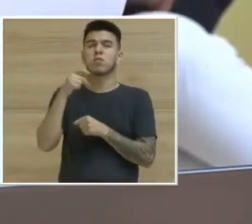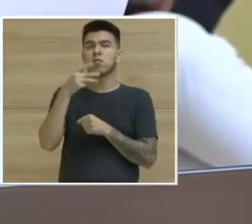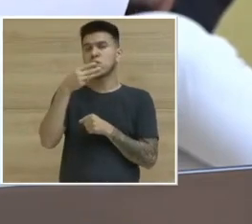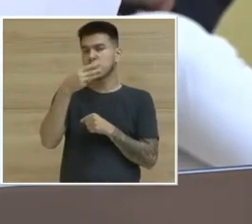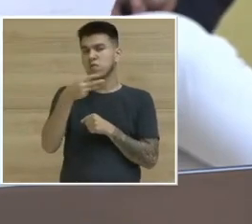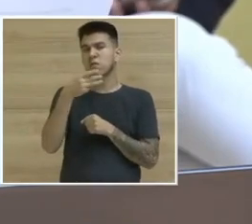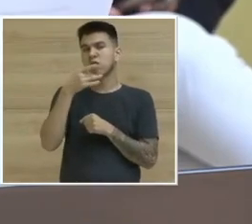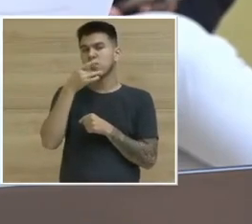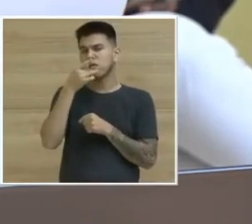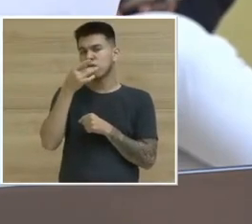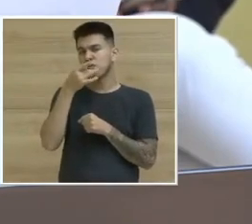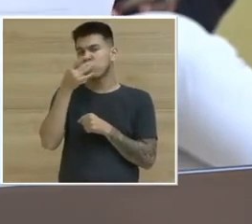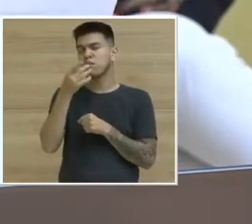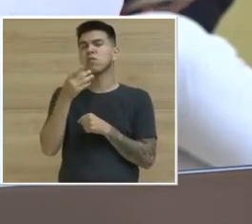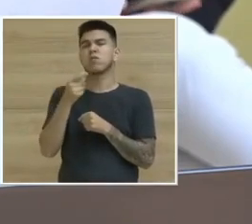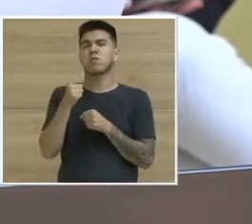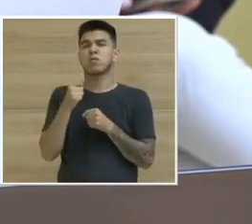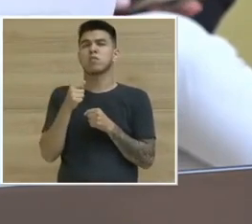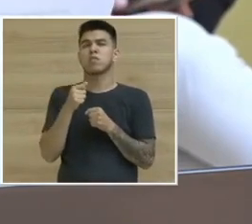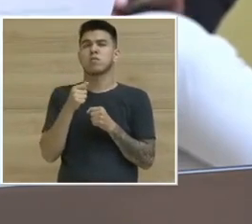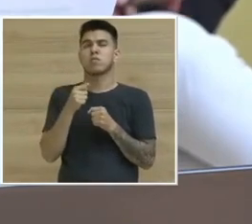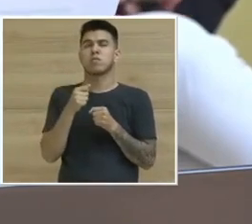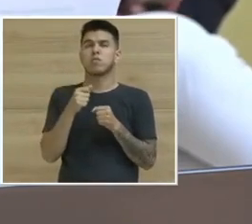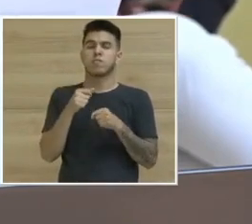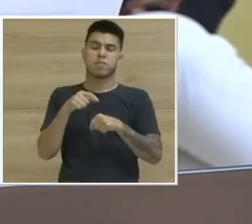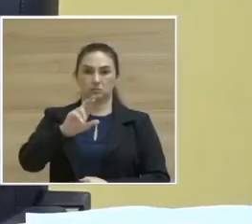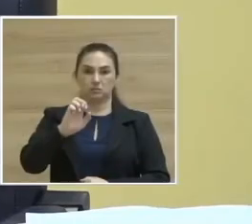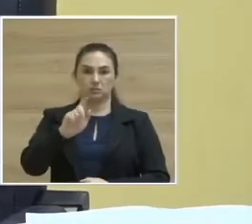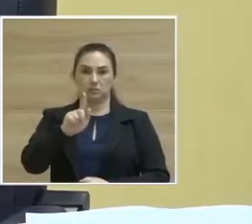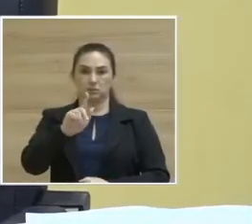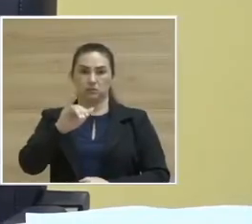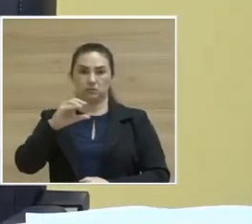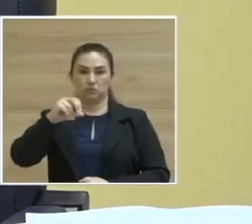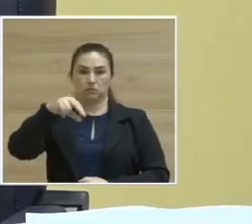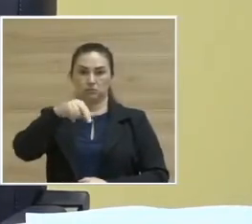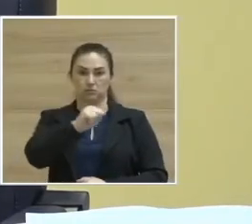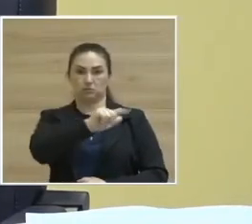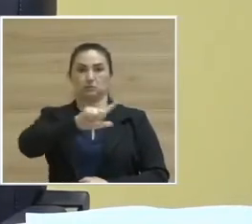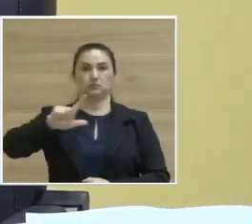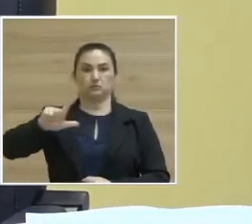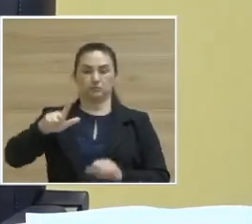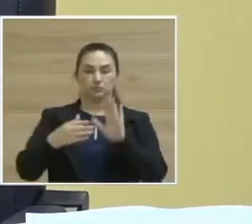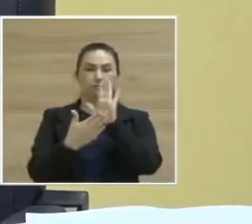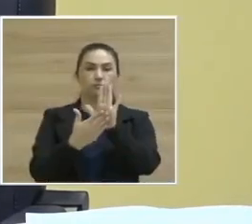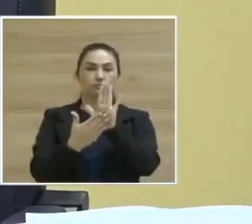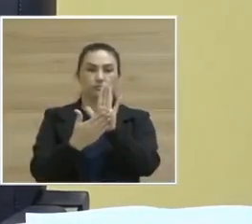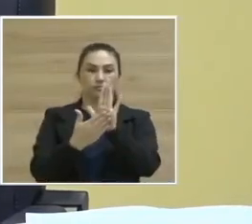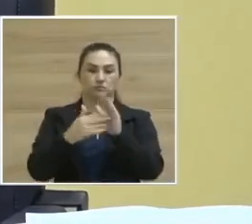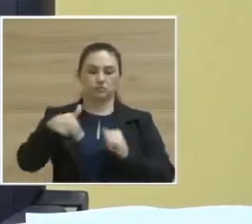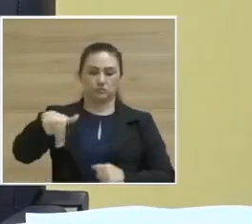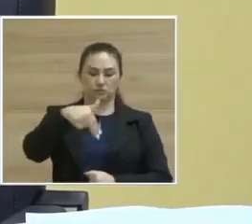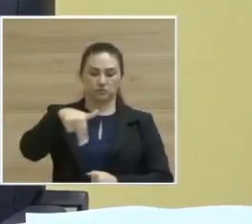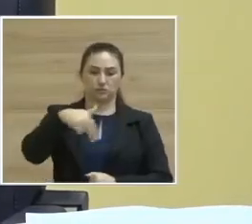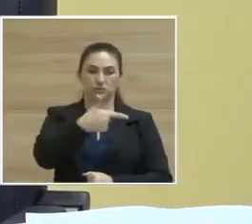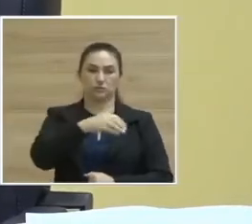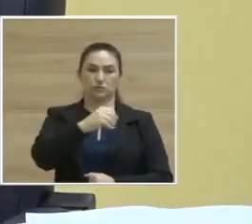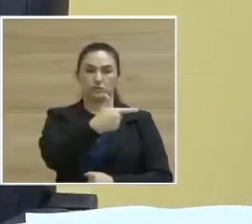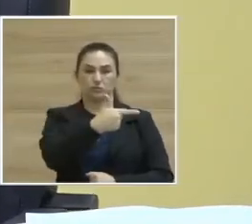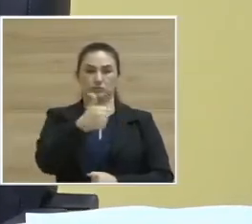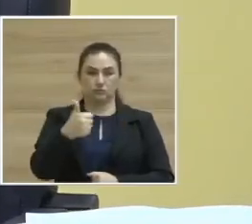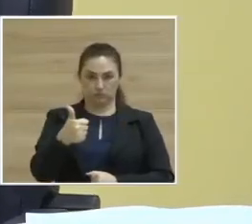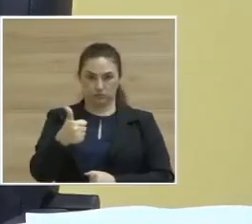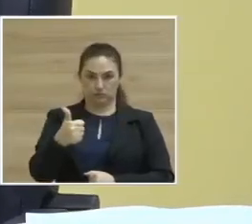em vias públicas e locais de grande circulação. O autor do projeto é o vereador Marcos Marini, do Podemos.